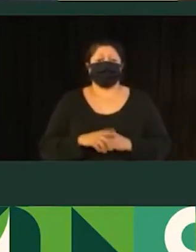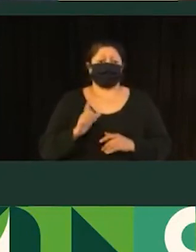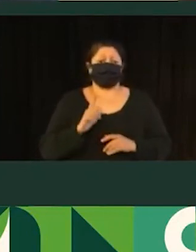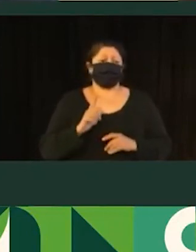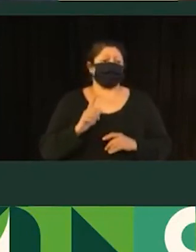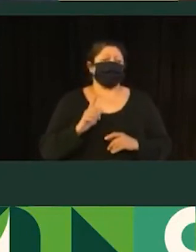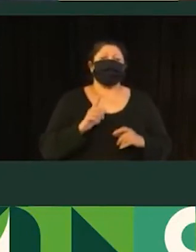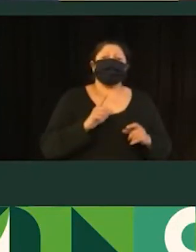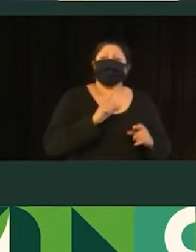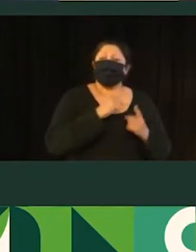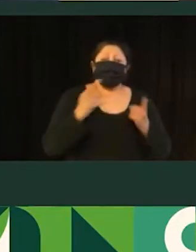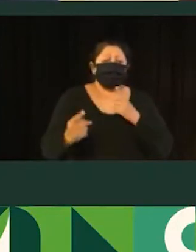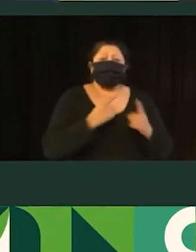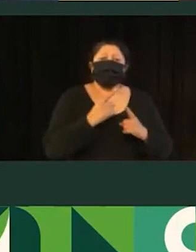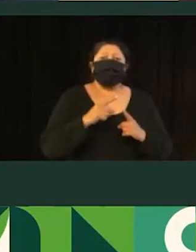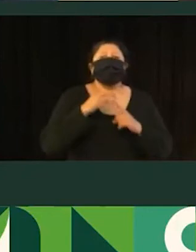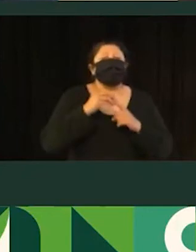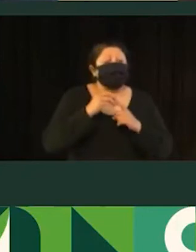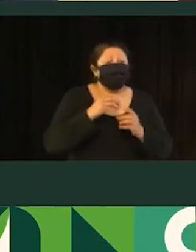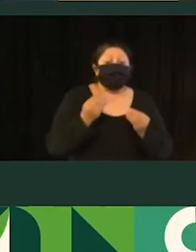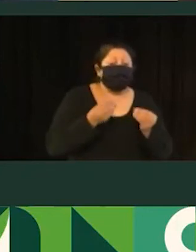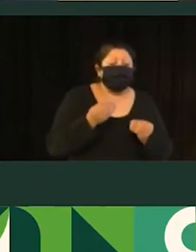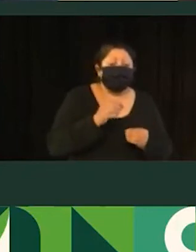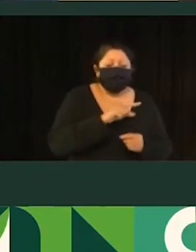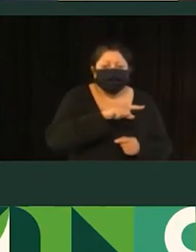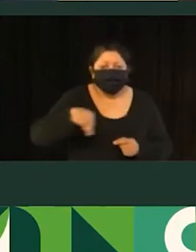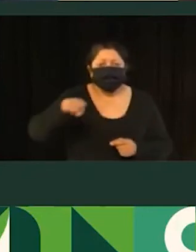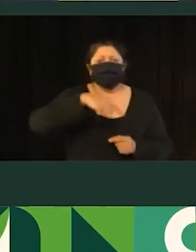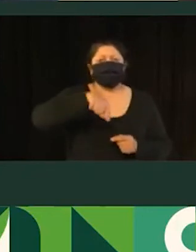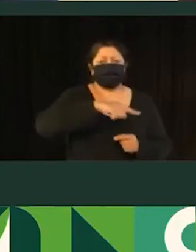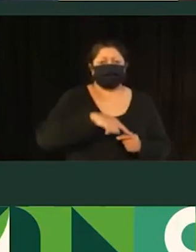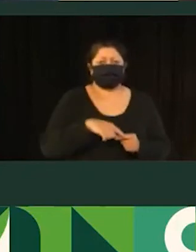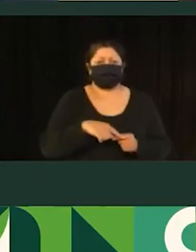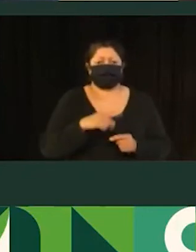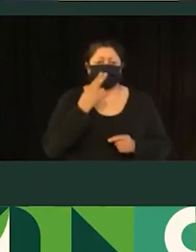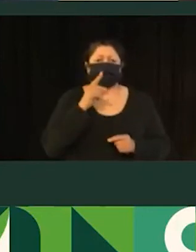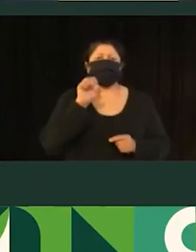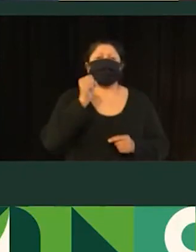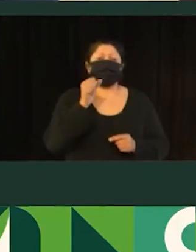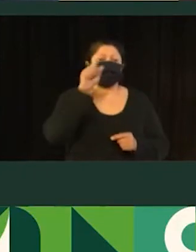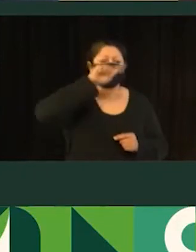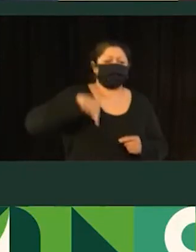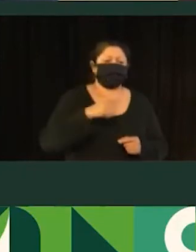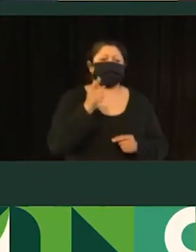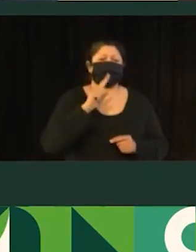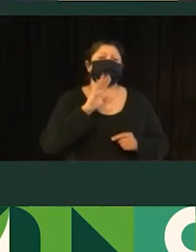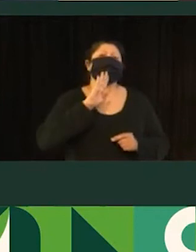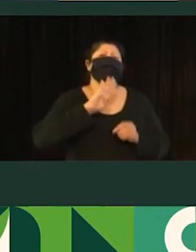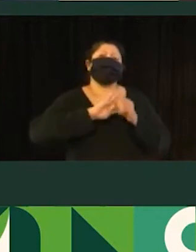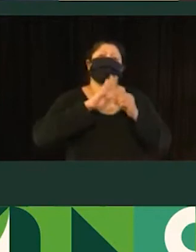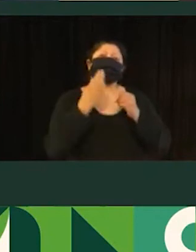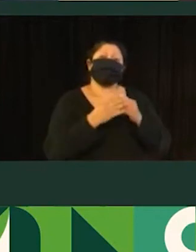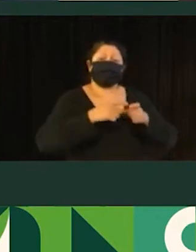onde colocaria o tráfego preferencial. Então, aqui, nesse quase que um 8, ali, que pegando Matias e Guajuviras, que são as principais